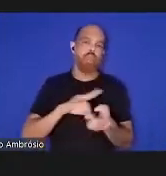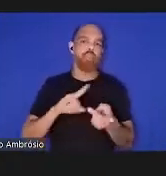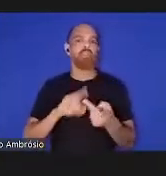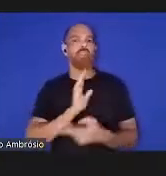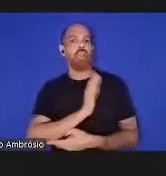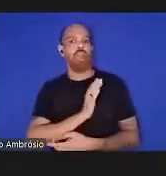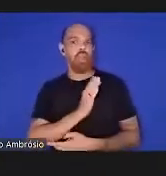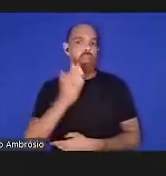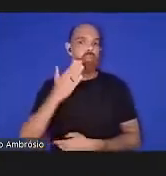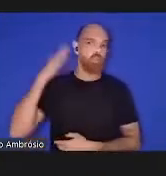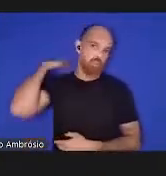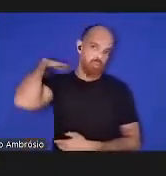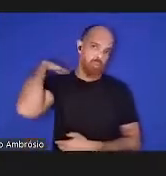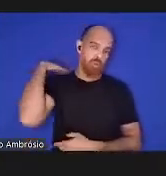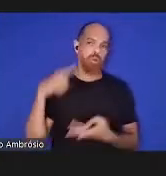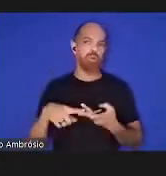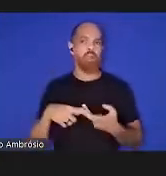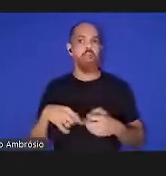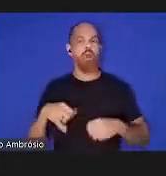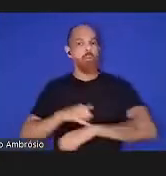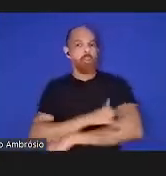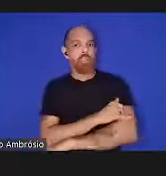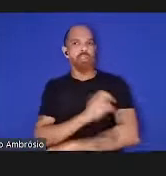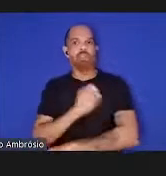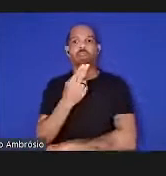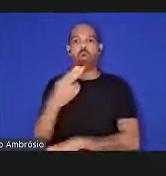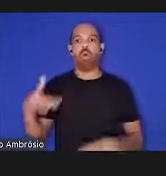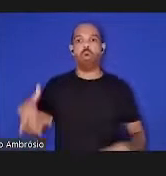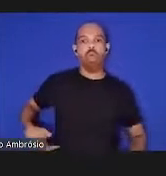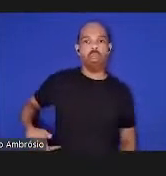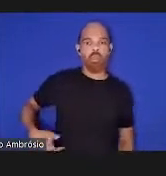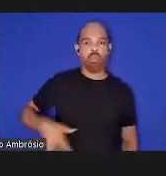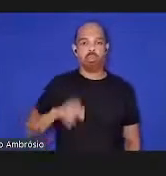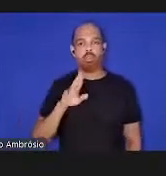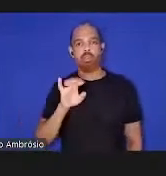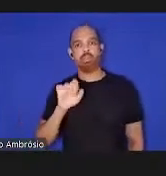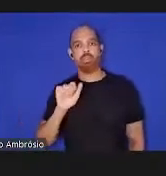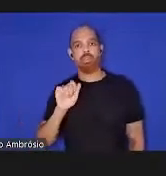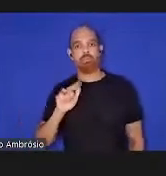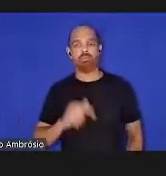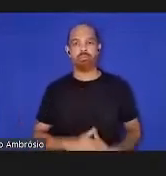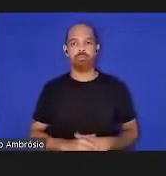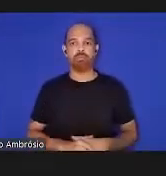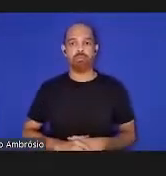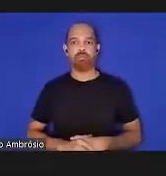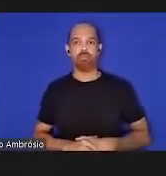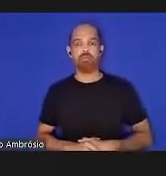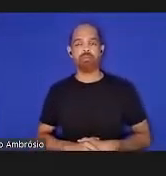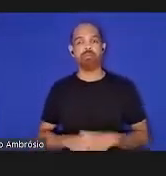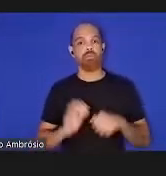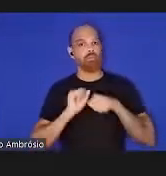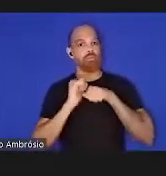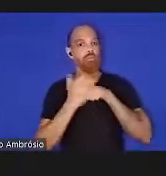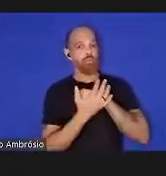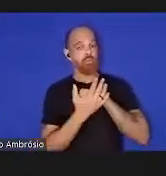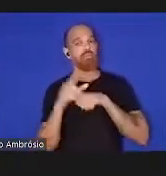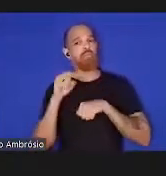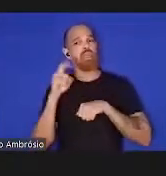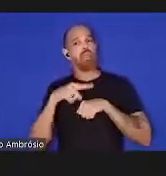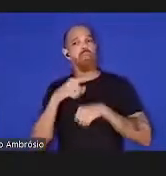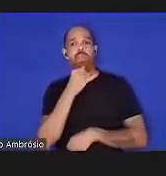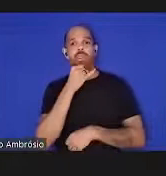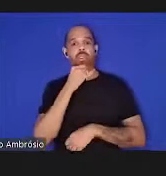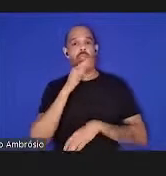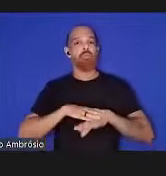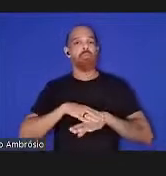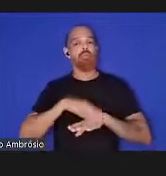obesidade ou doença renal a pandemia covid-19 é o exemplo mais recente e mais